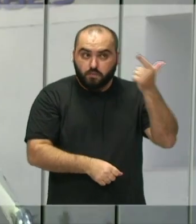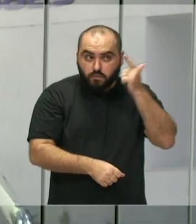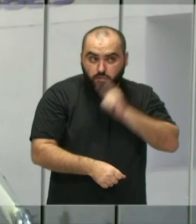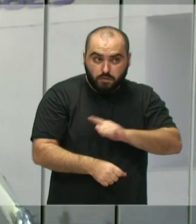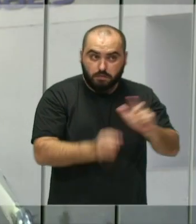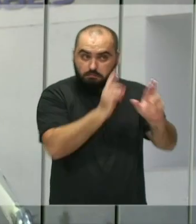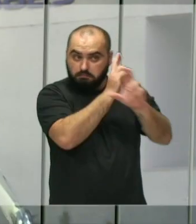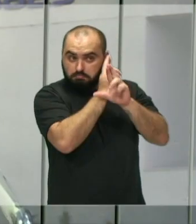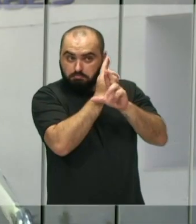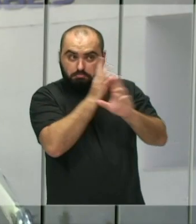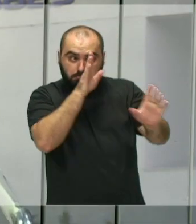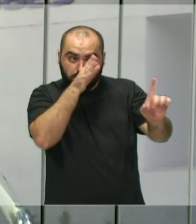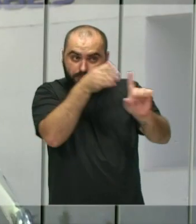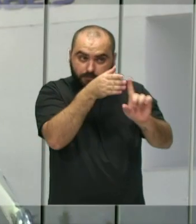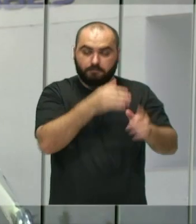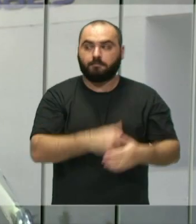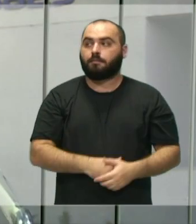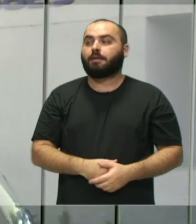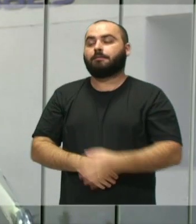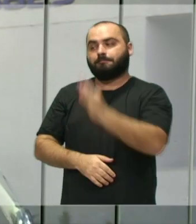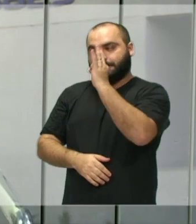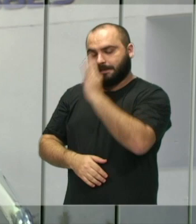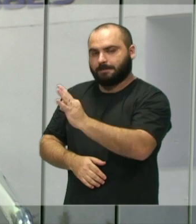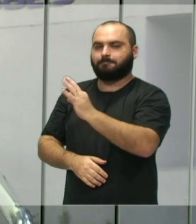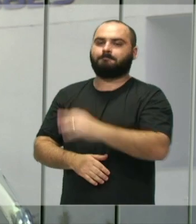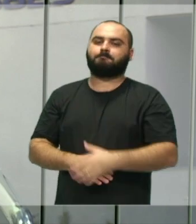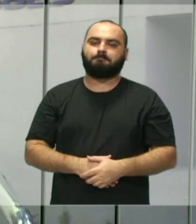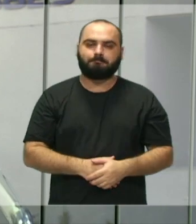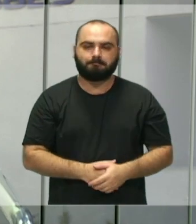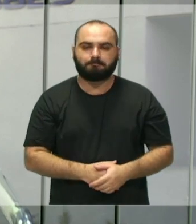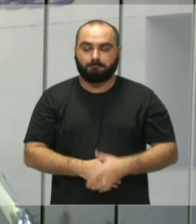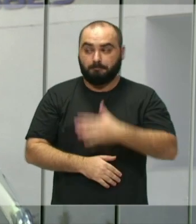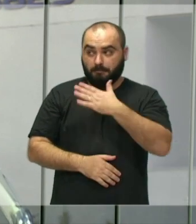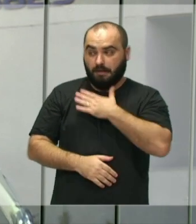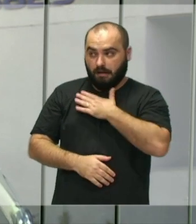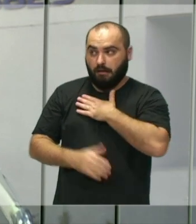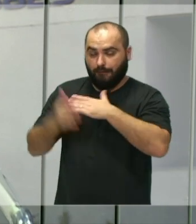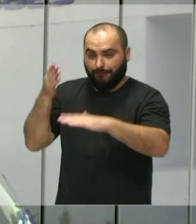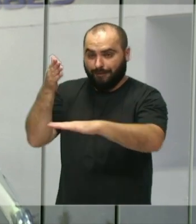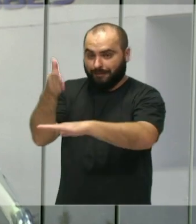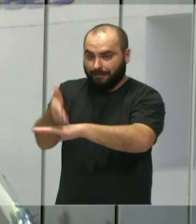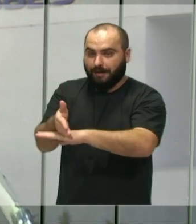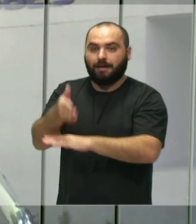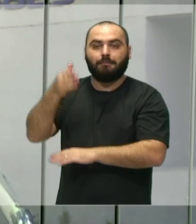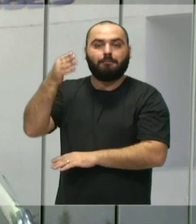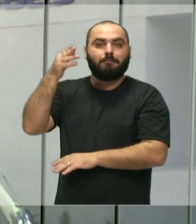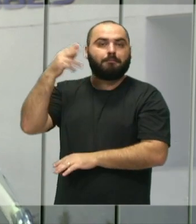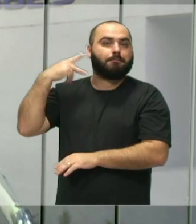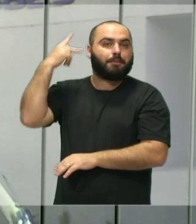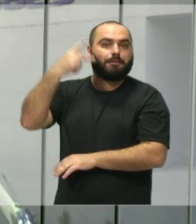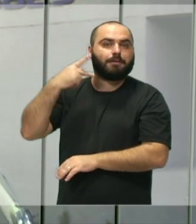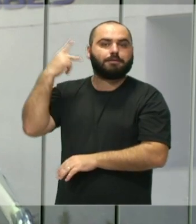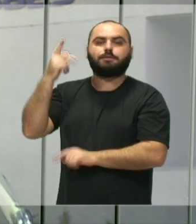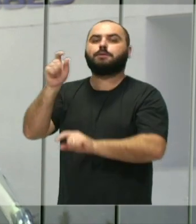Então, eu entrei na política, meu, a minha motivação para a política foi o planejamento